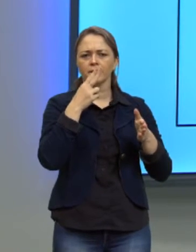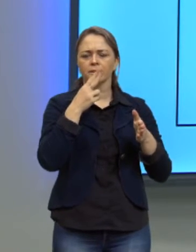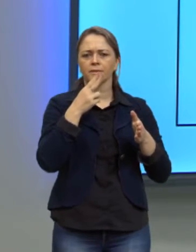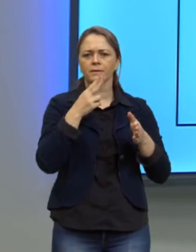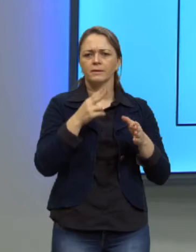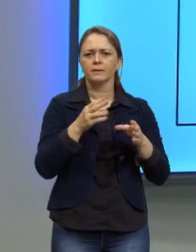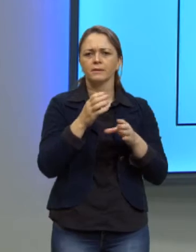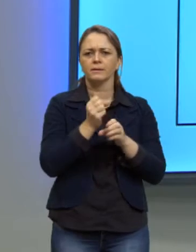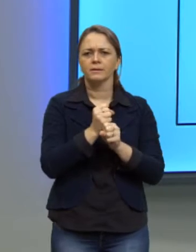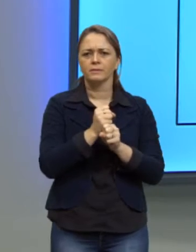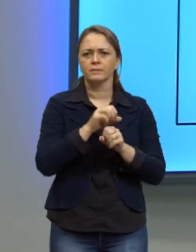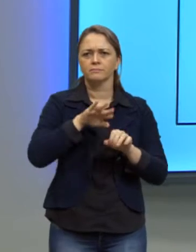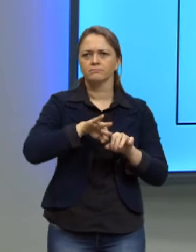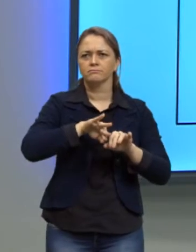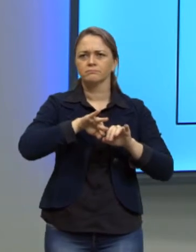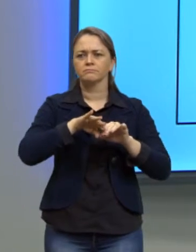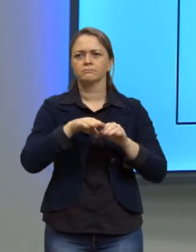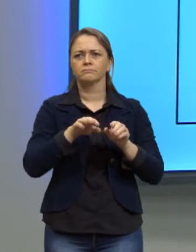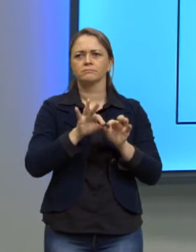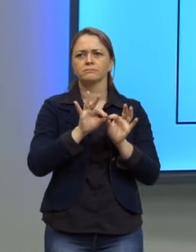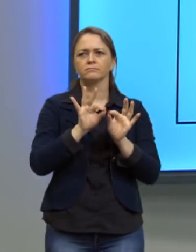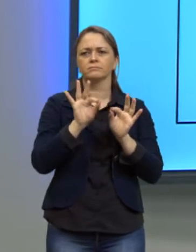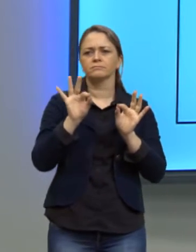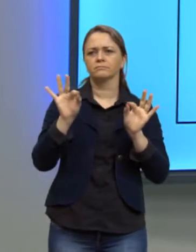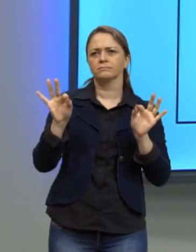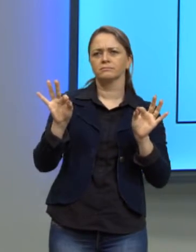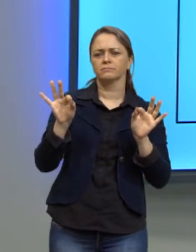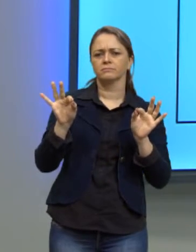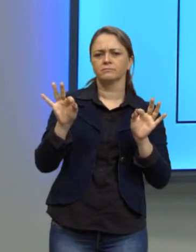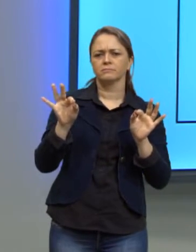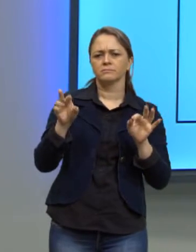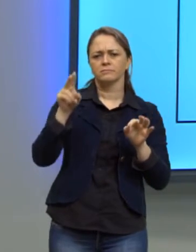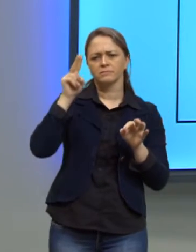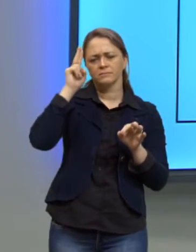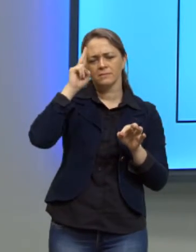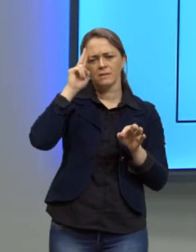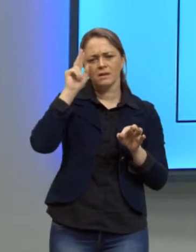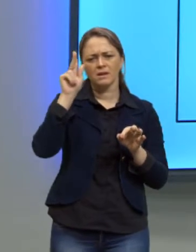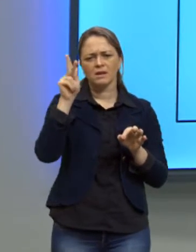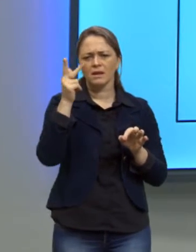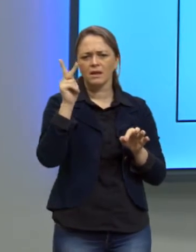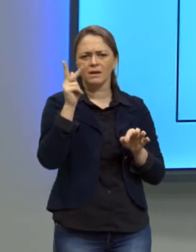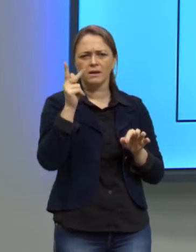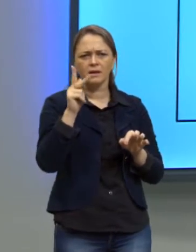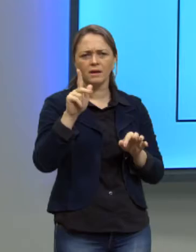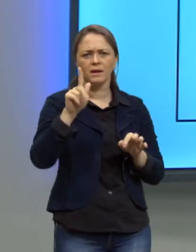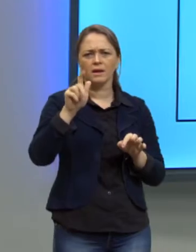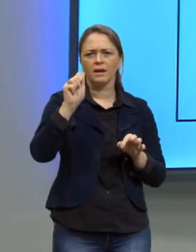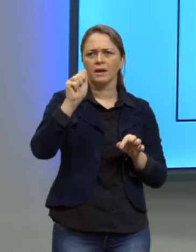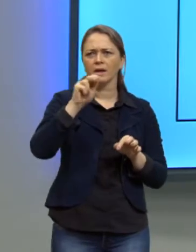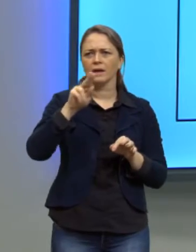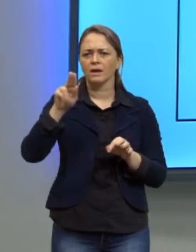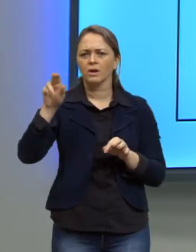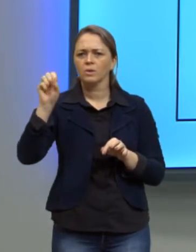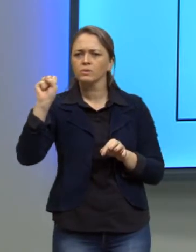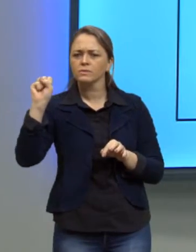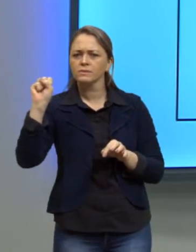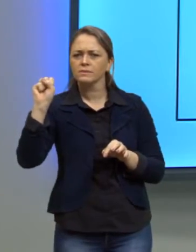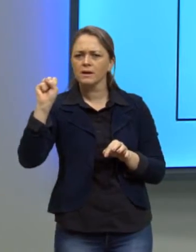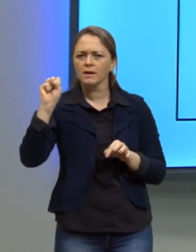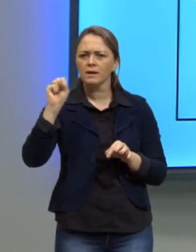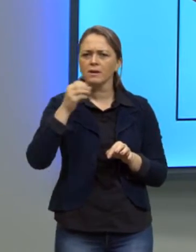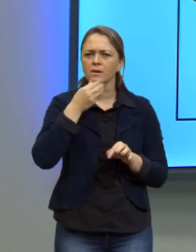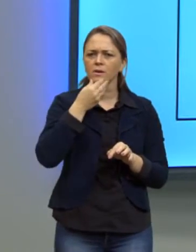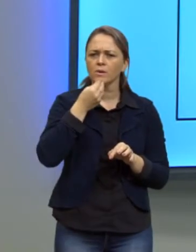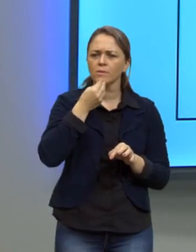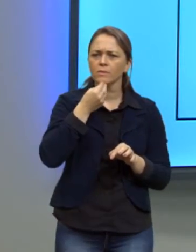extremos. O que significa isso? Lá da historinha do Gauss. Certo? Então, eu tenho uma sequência, por exemplo,